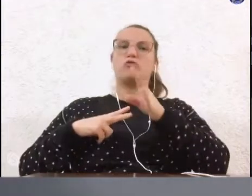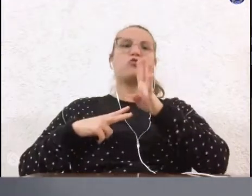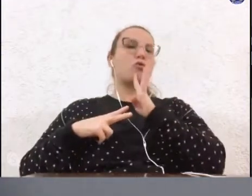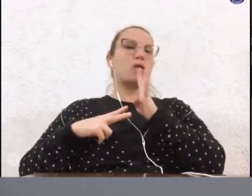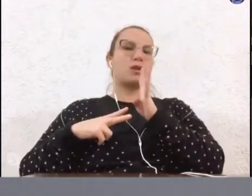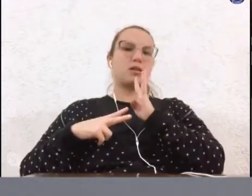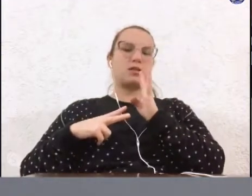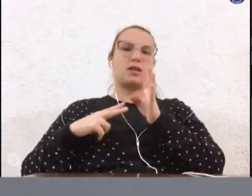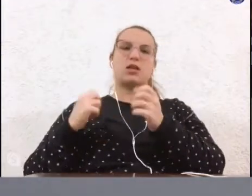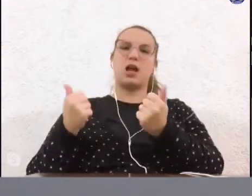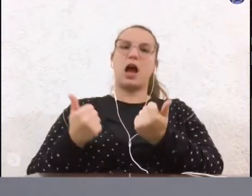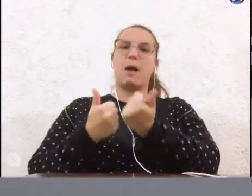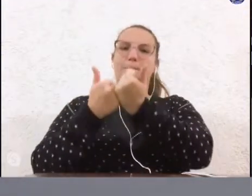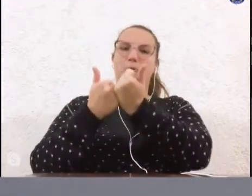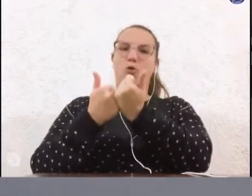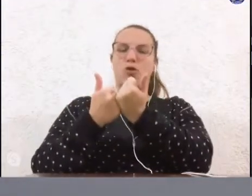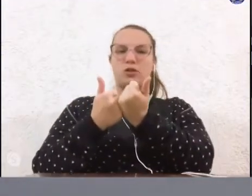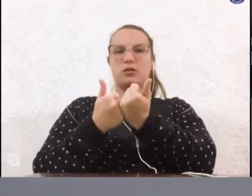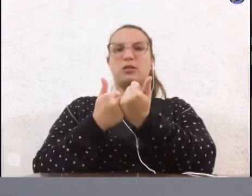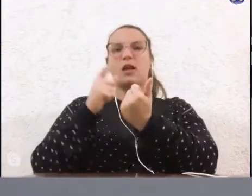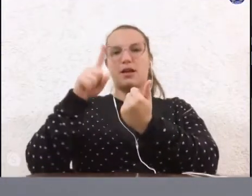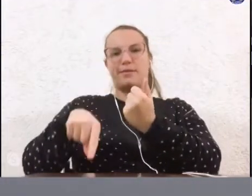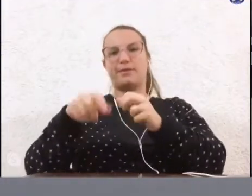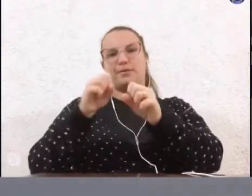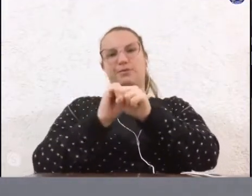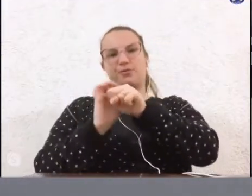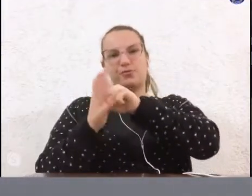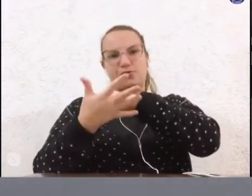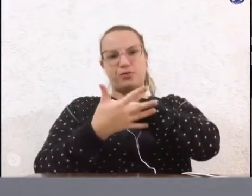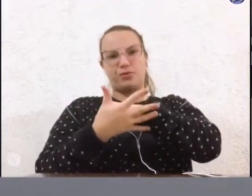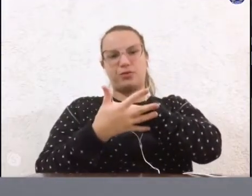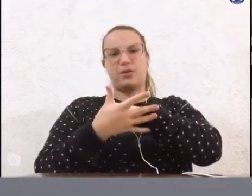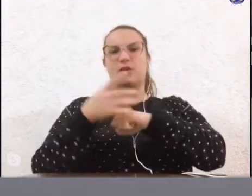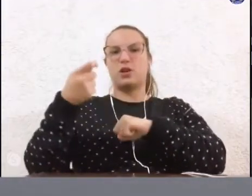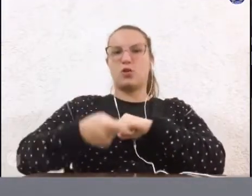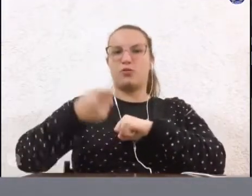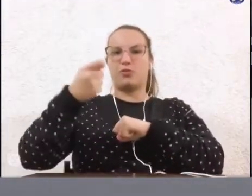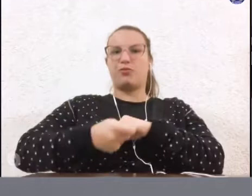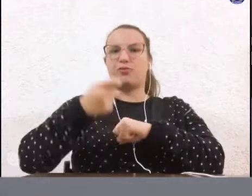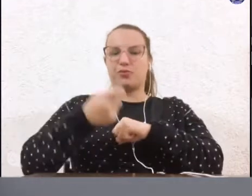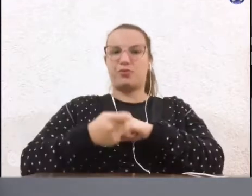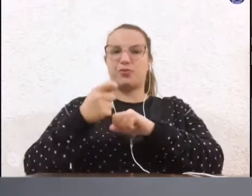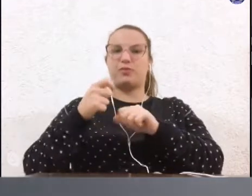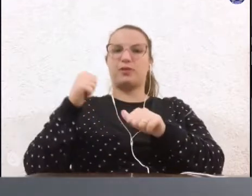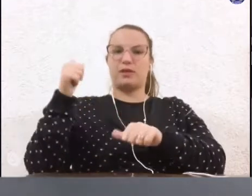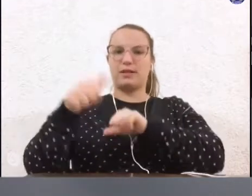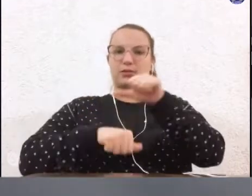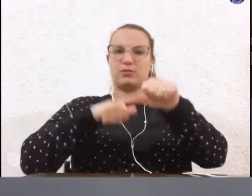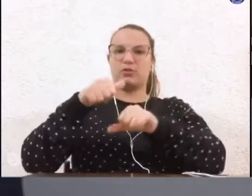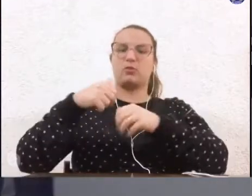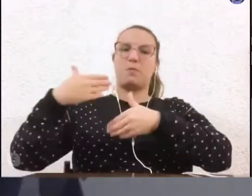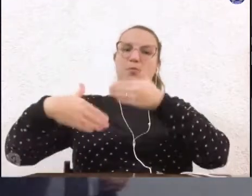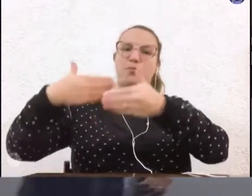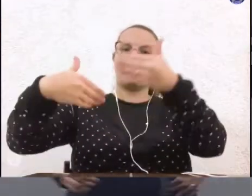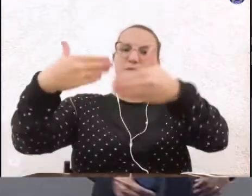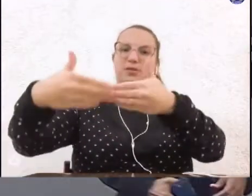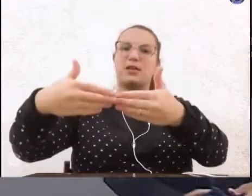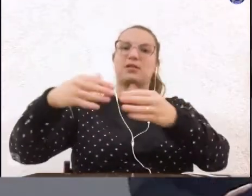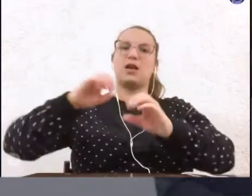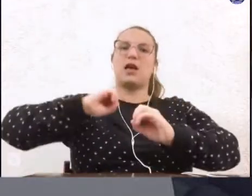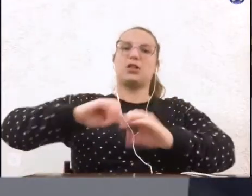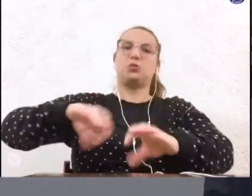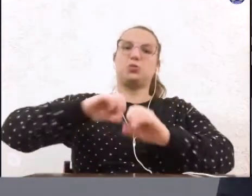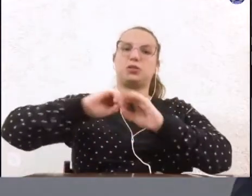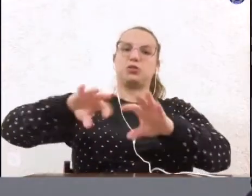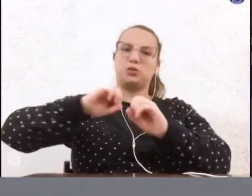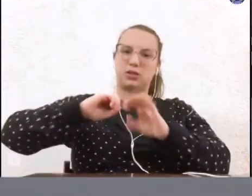apoio frente à pandemia que exige transformações nos processos educacionais